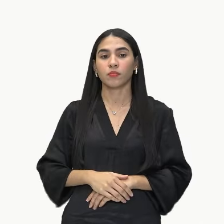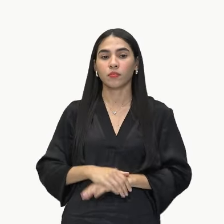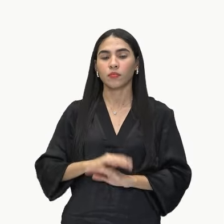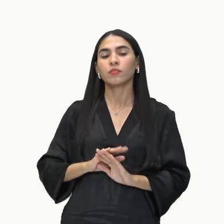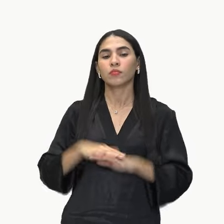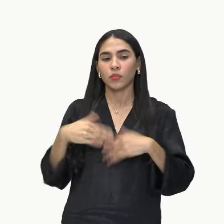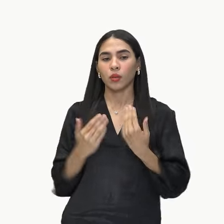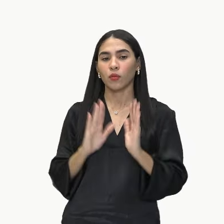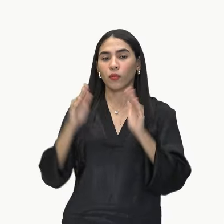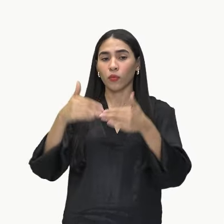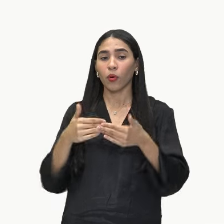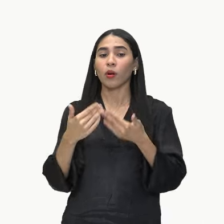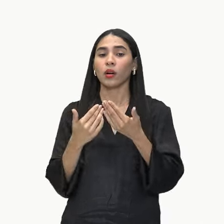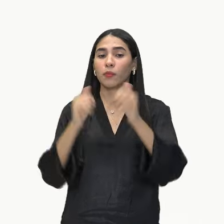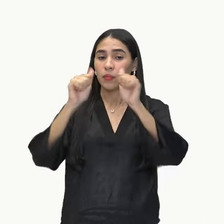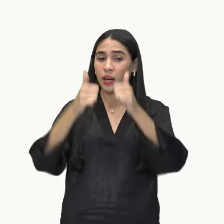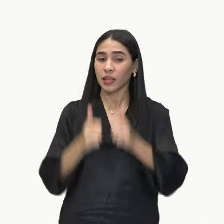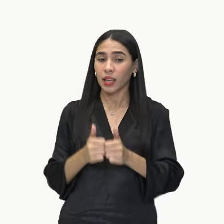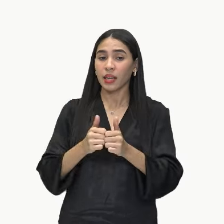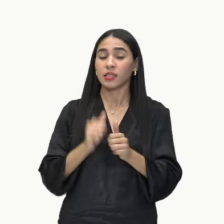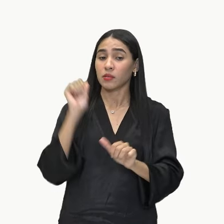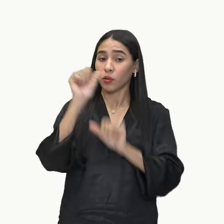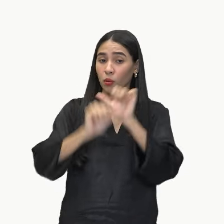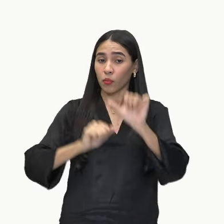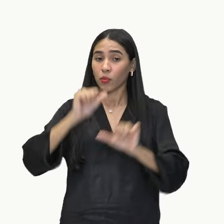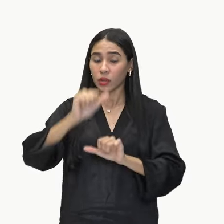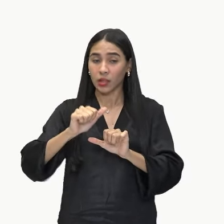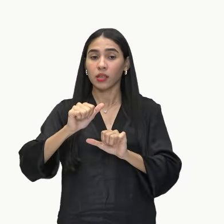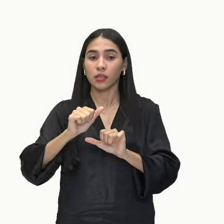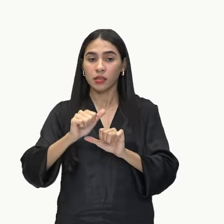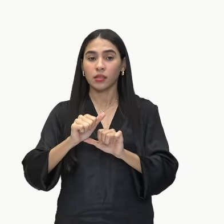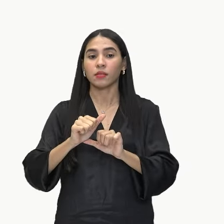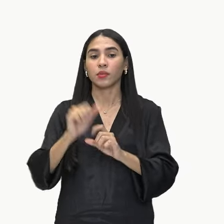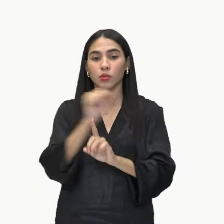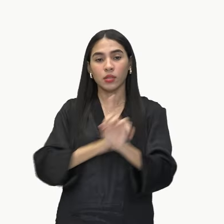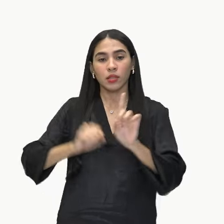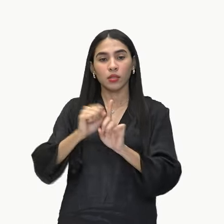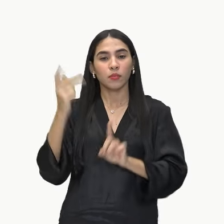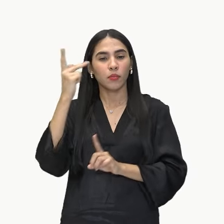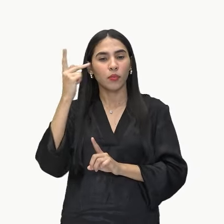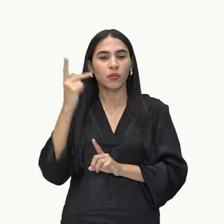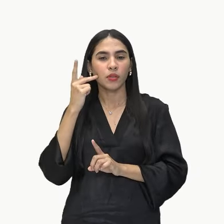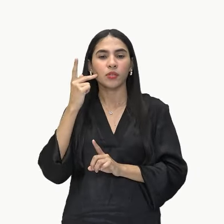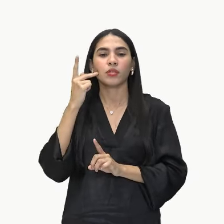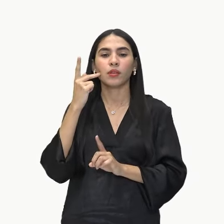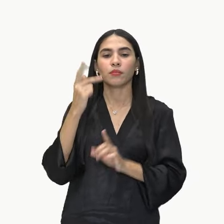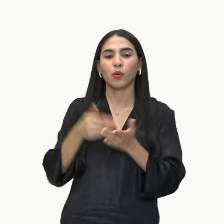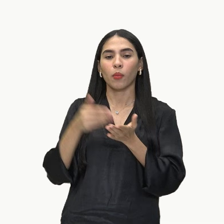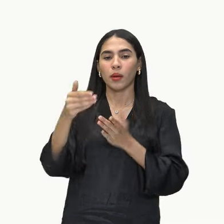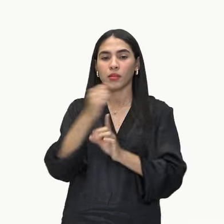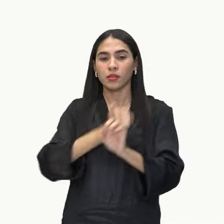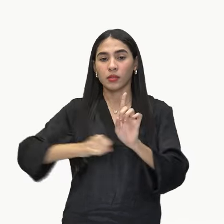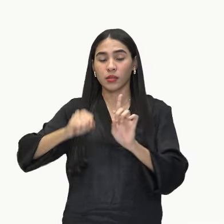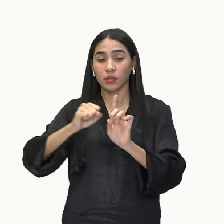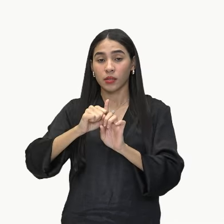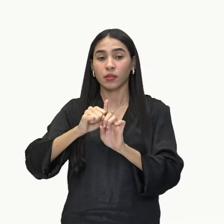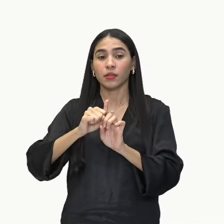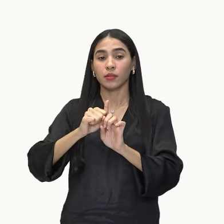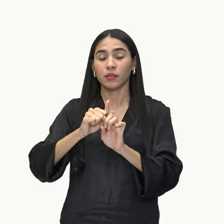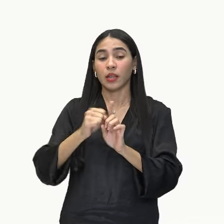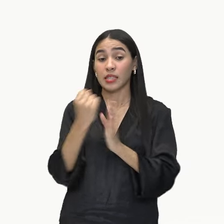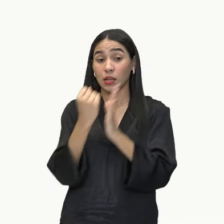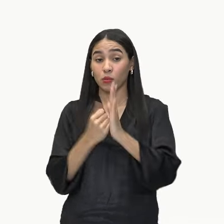análise do provincianismo e da sociedade paulista do começo do século XX. E, no caso, o poema